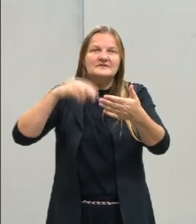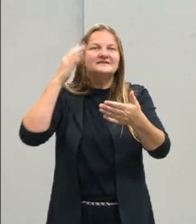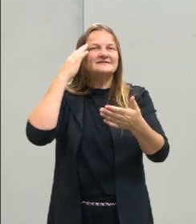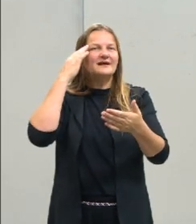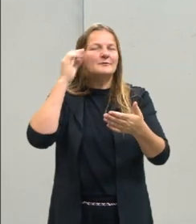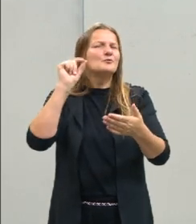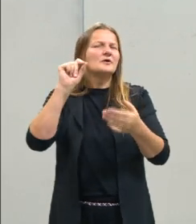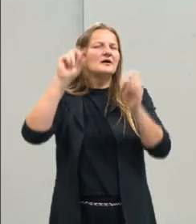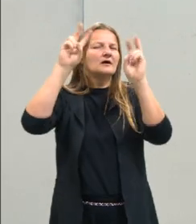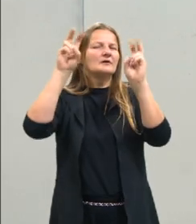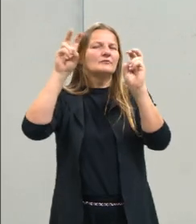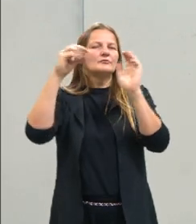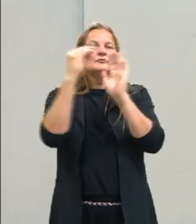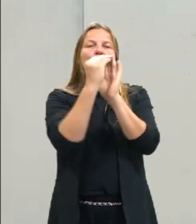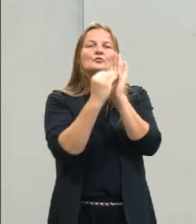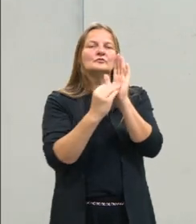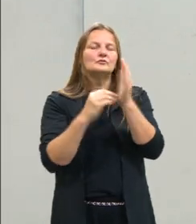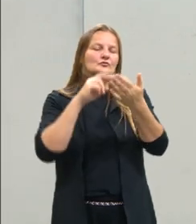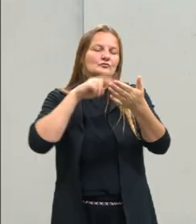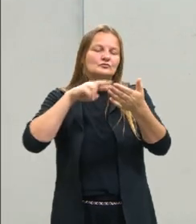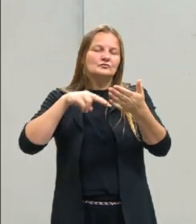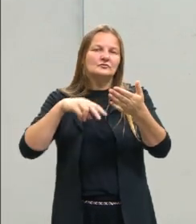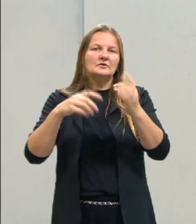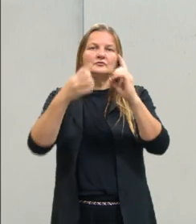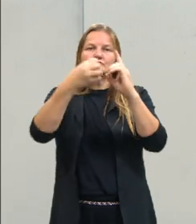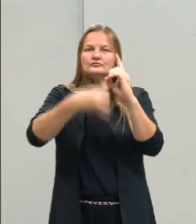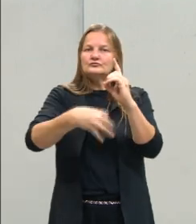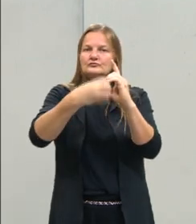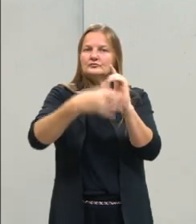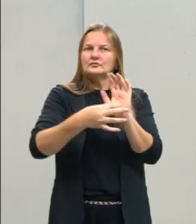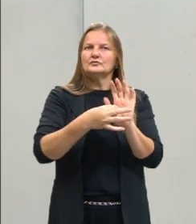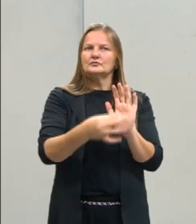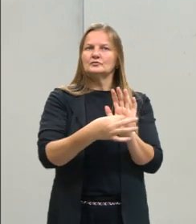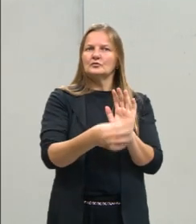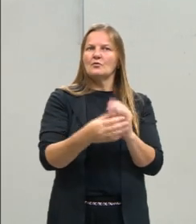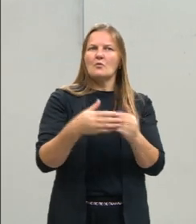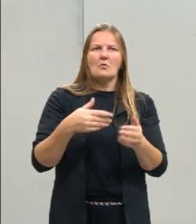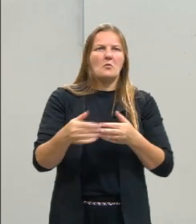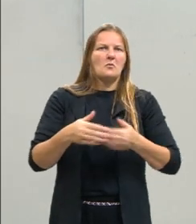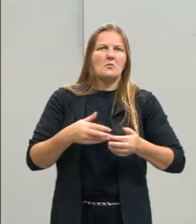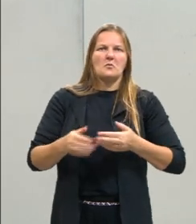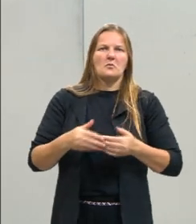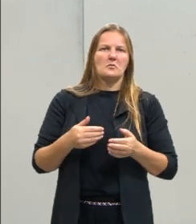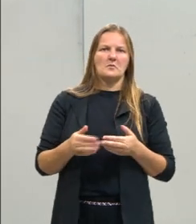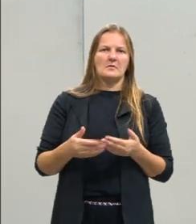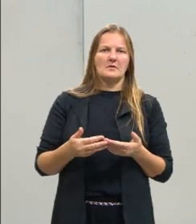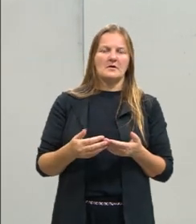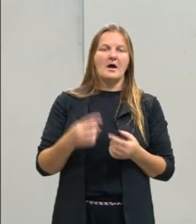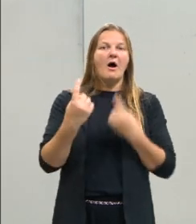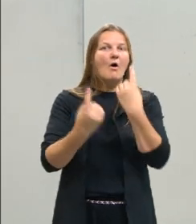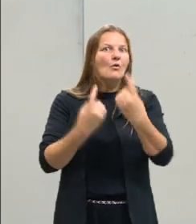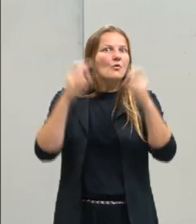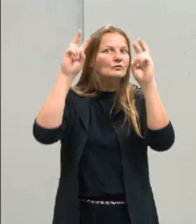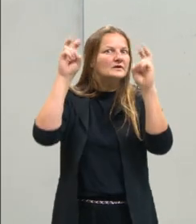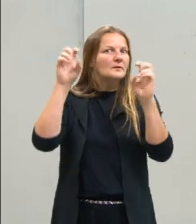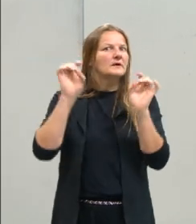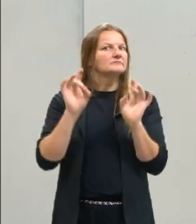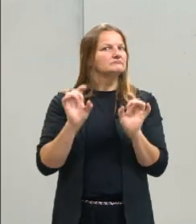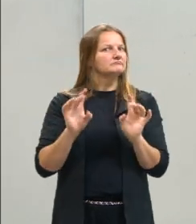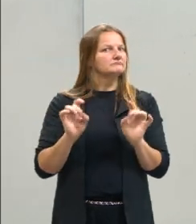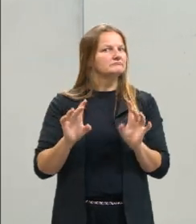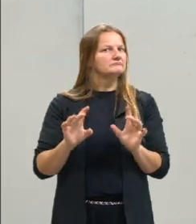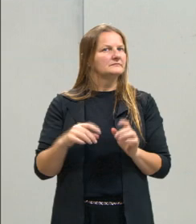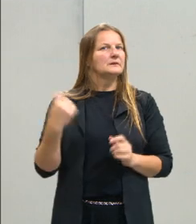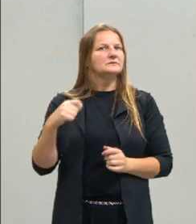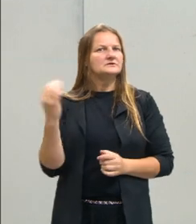tema proposto, não é um texto dissertativo argumentativo sobre qualquer coisa, é sobre algum tema específico,